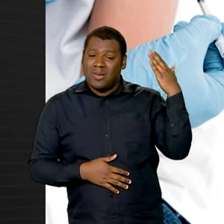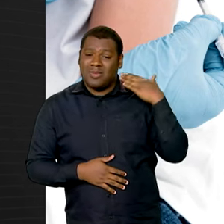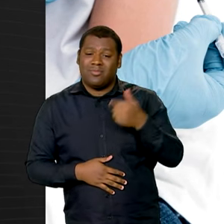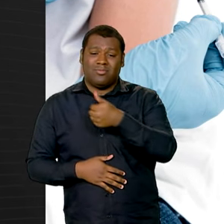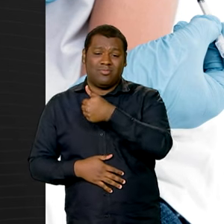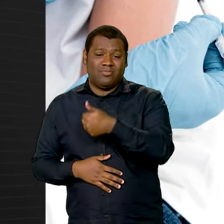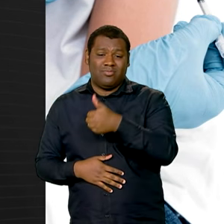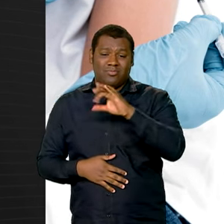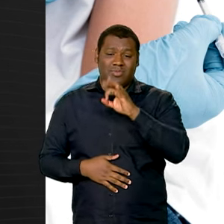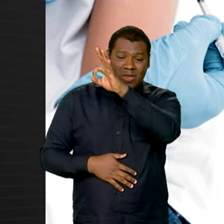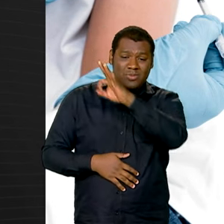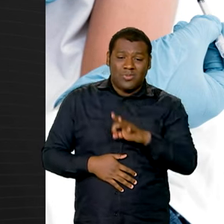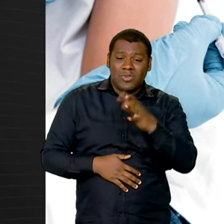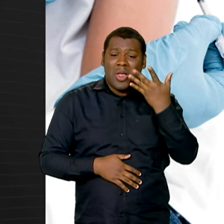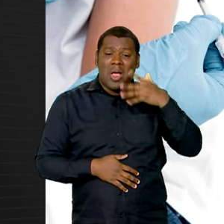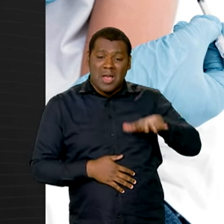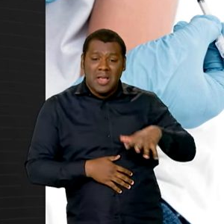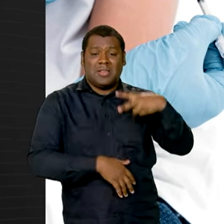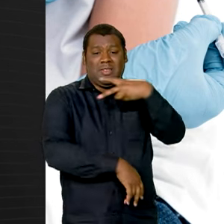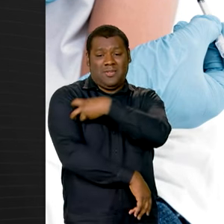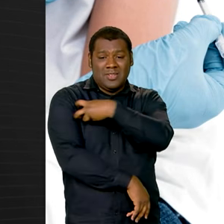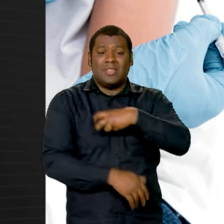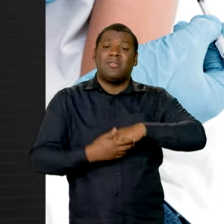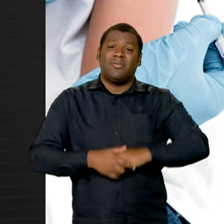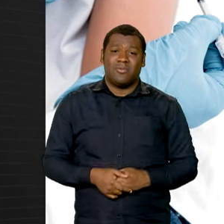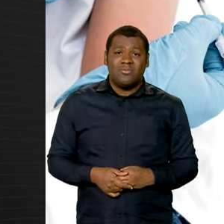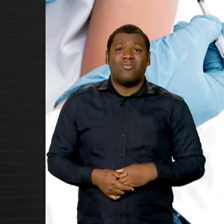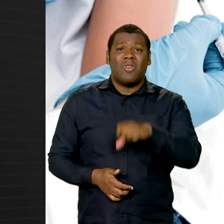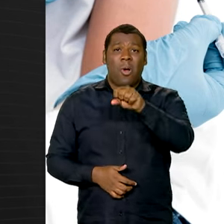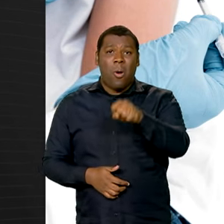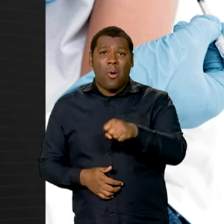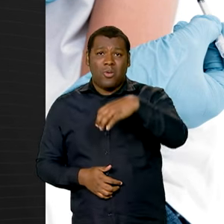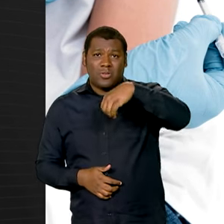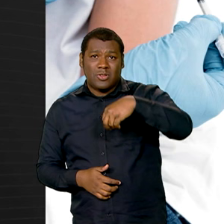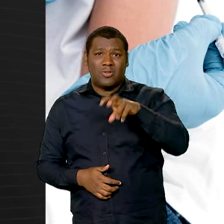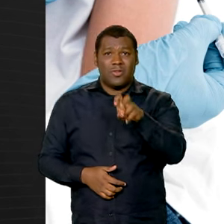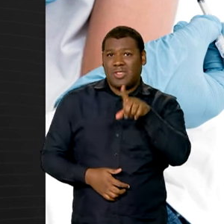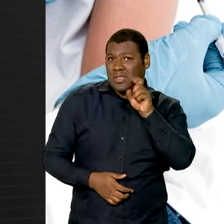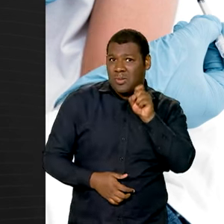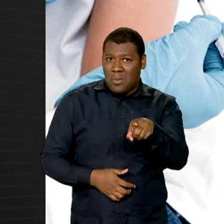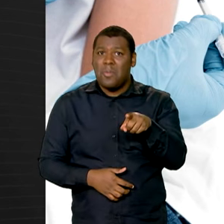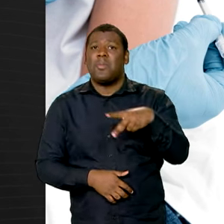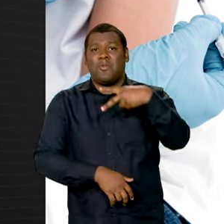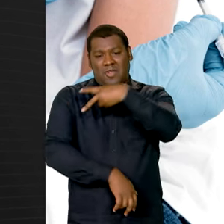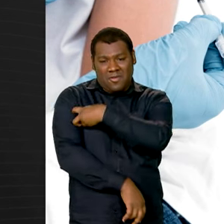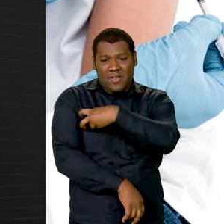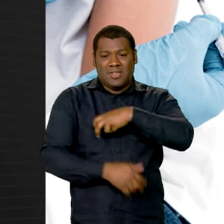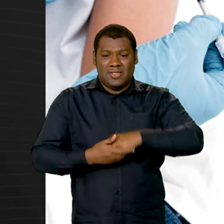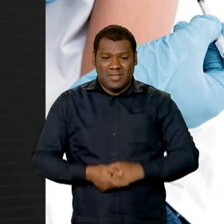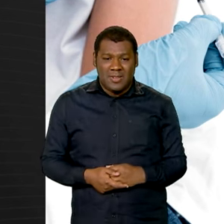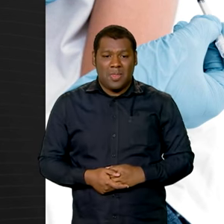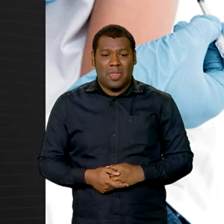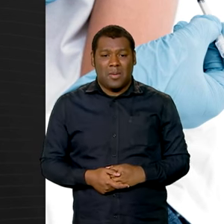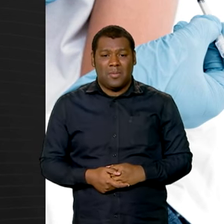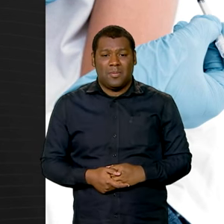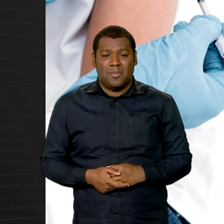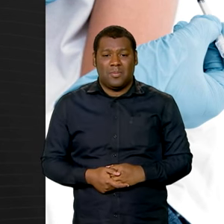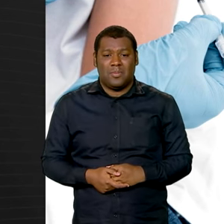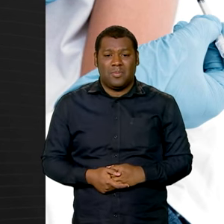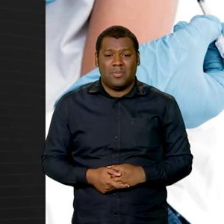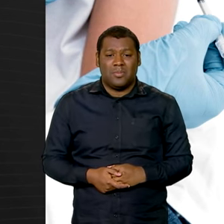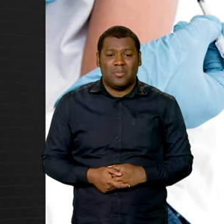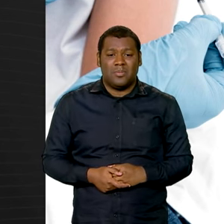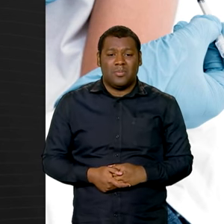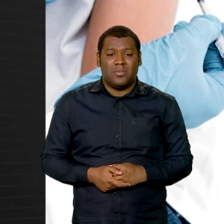% do público-alvo, com 895 mil doses aplicadas. Entre as unidades da federação,